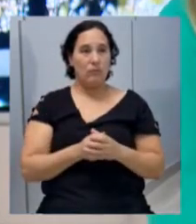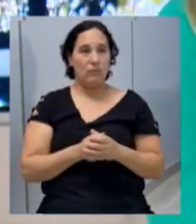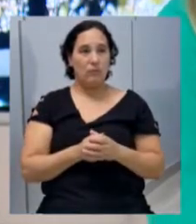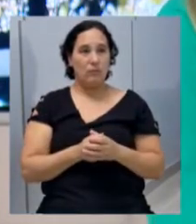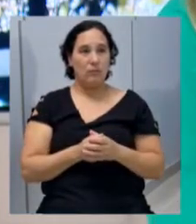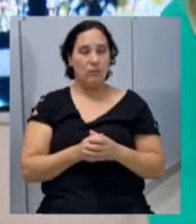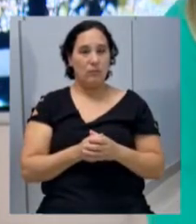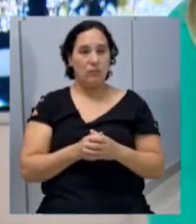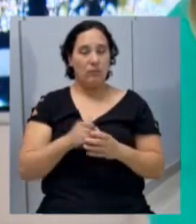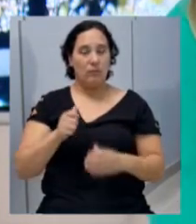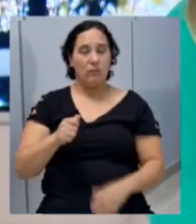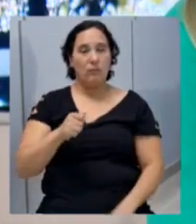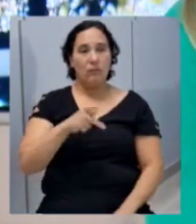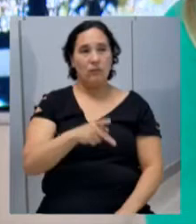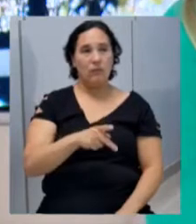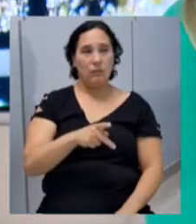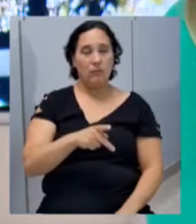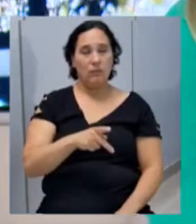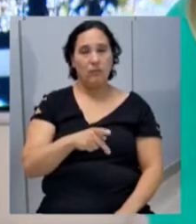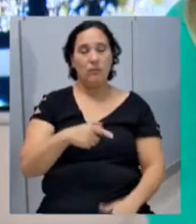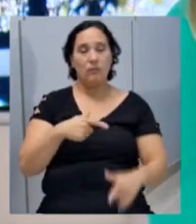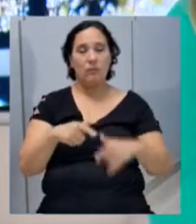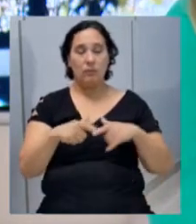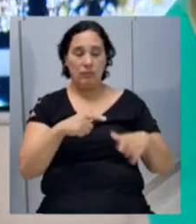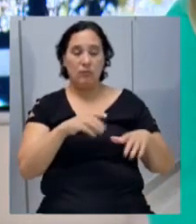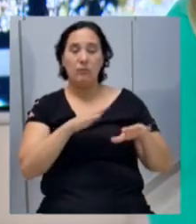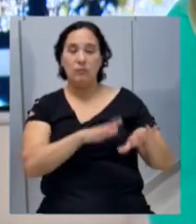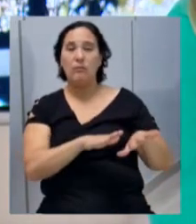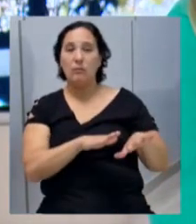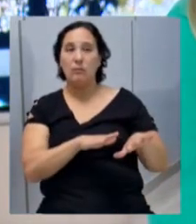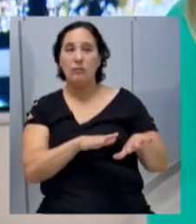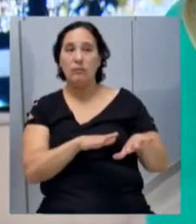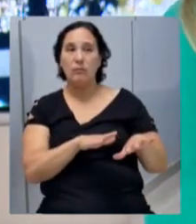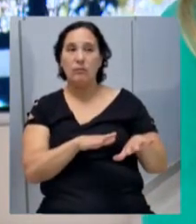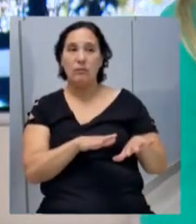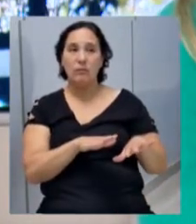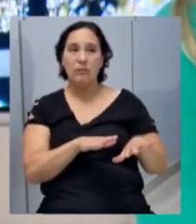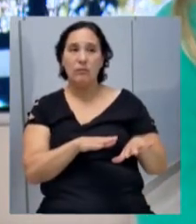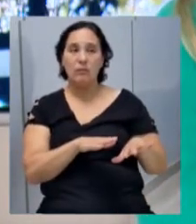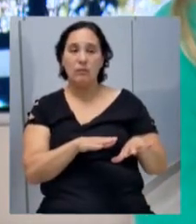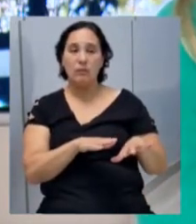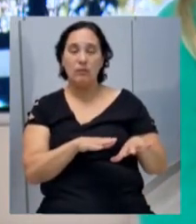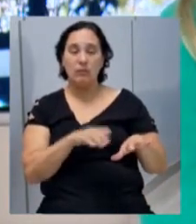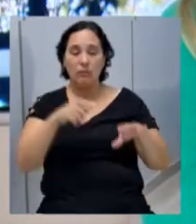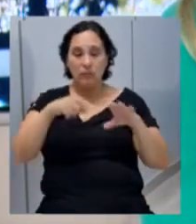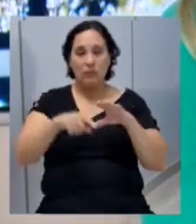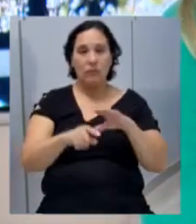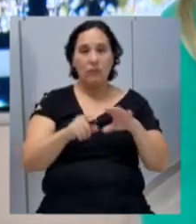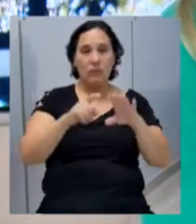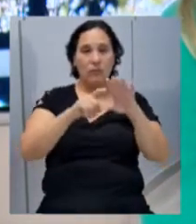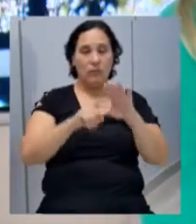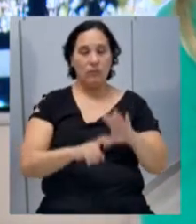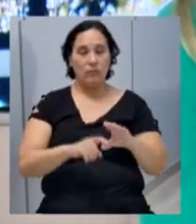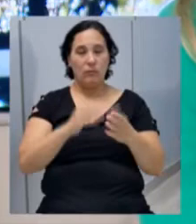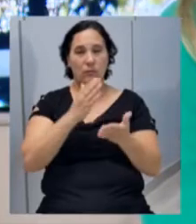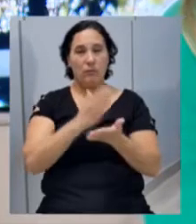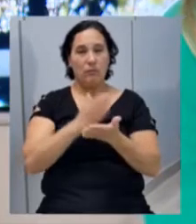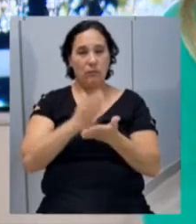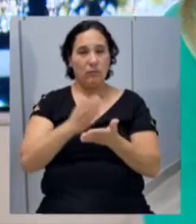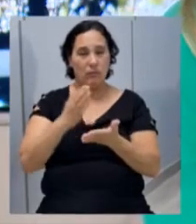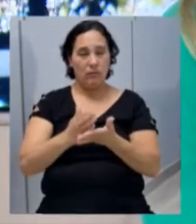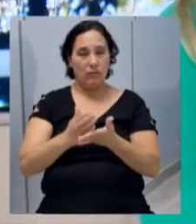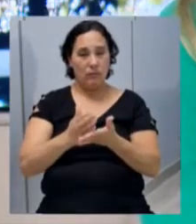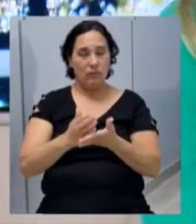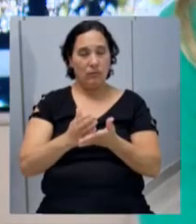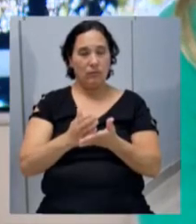Os aposentados, os pensionistas, a dívida fundada, os parcelamentos que o município contraiu